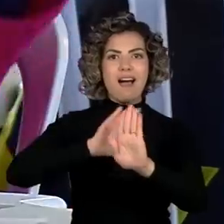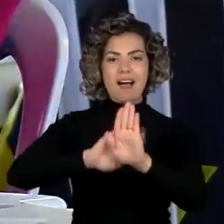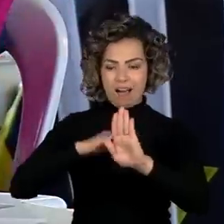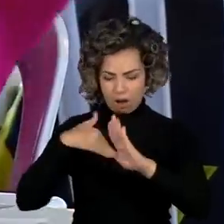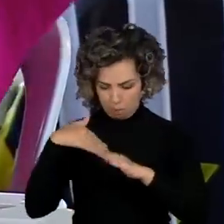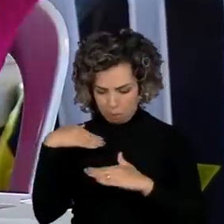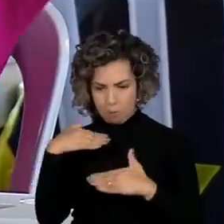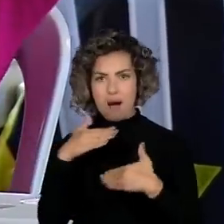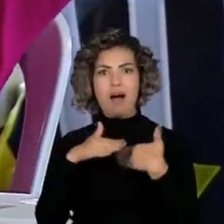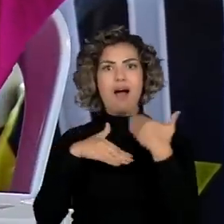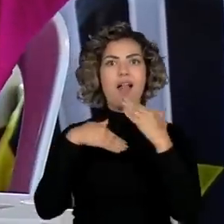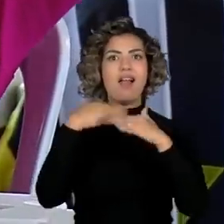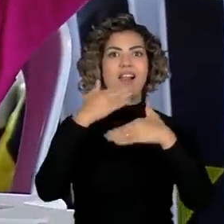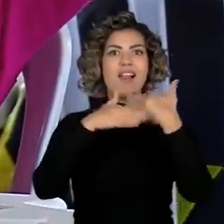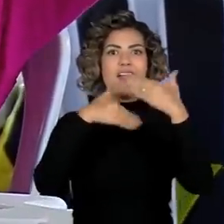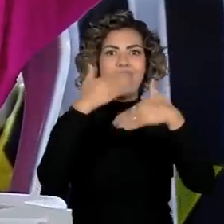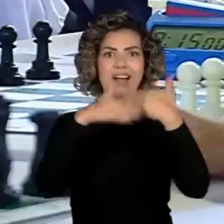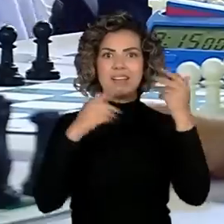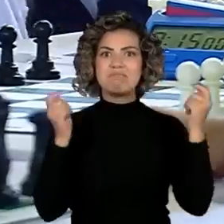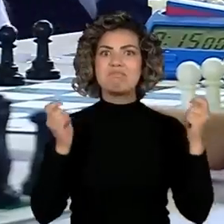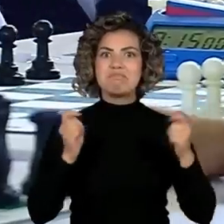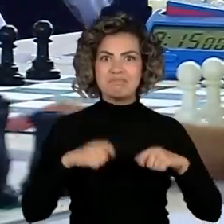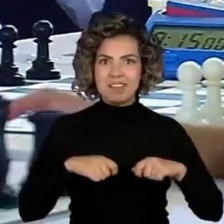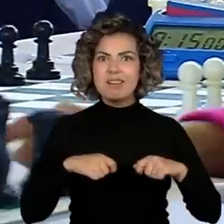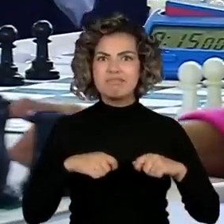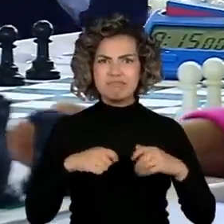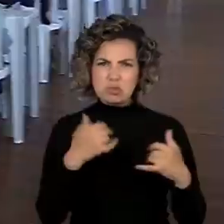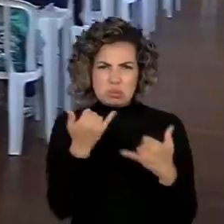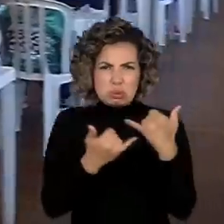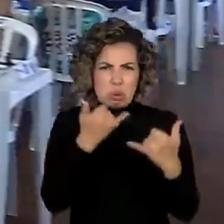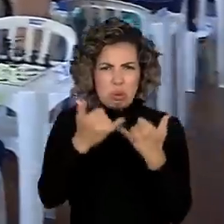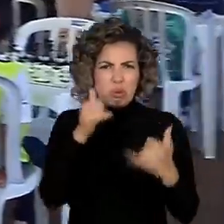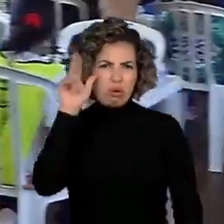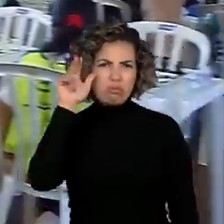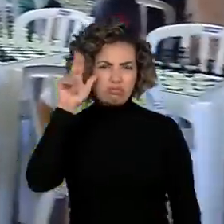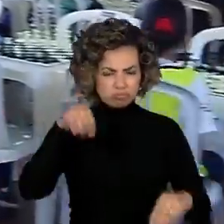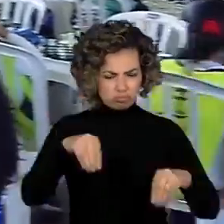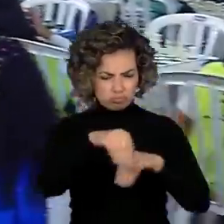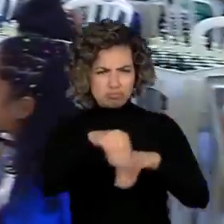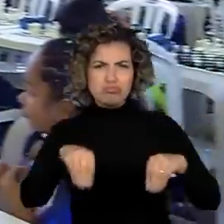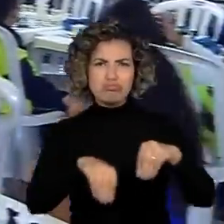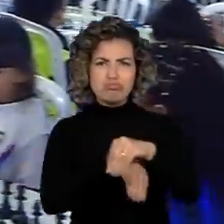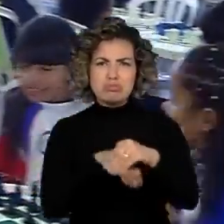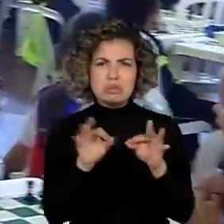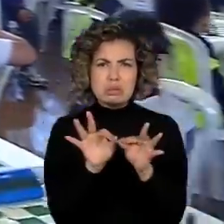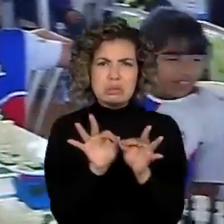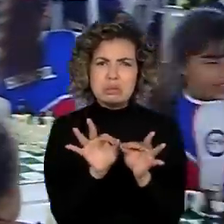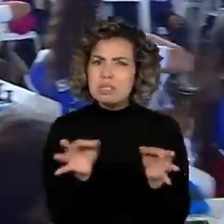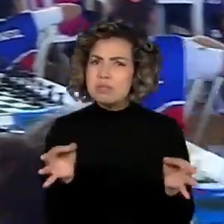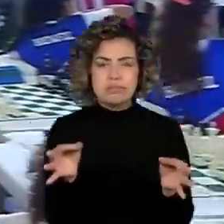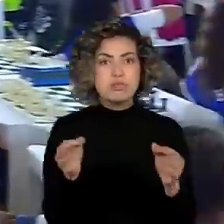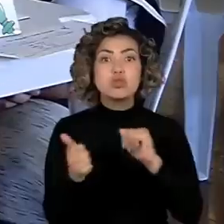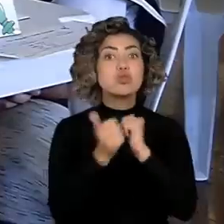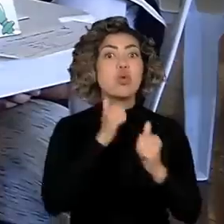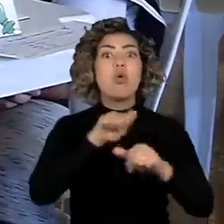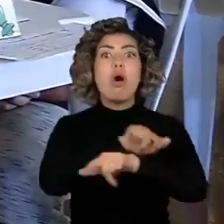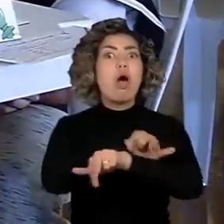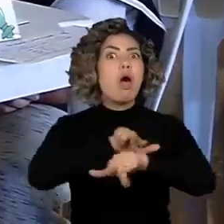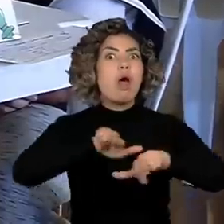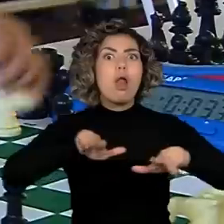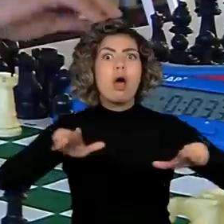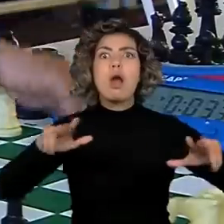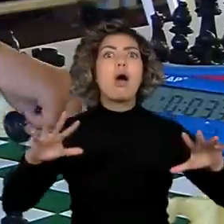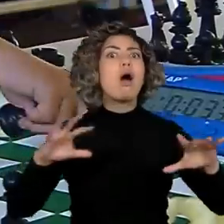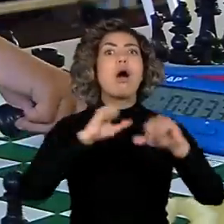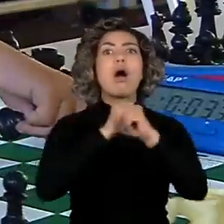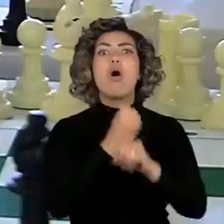E não estamos falando de apenas um simples jogo de xadrez. Na verdade, são quase 3.500 jogos. Tudo isso